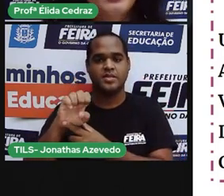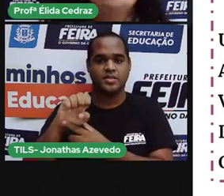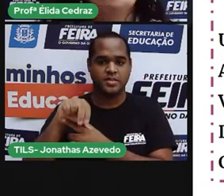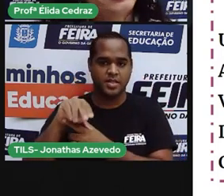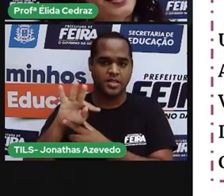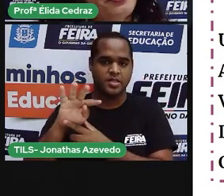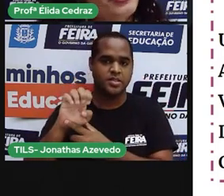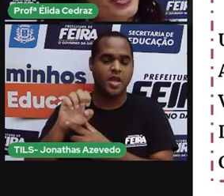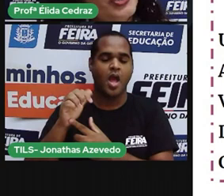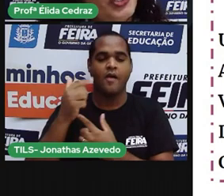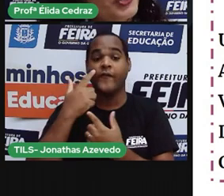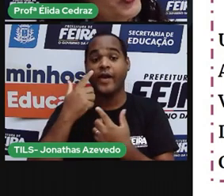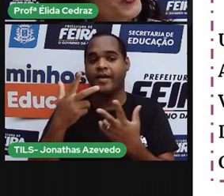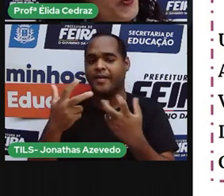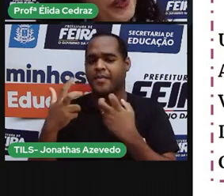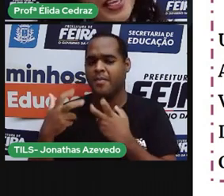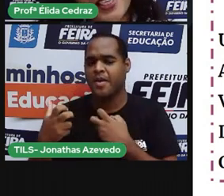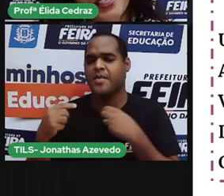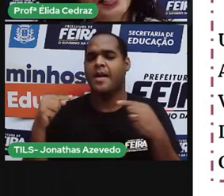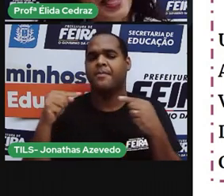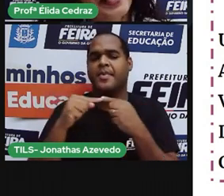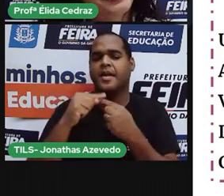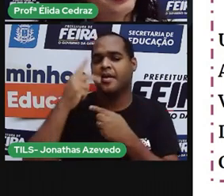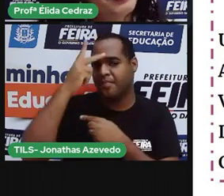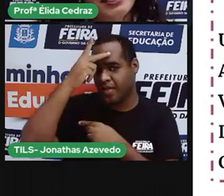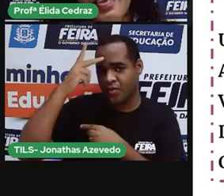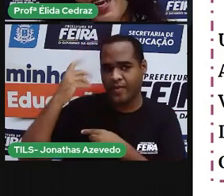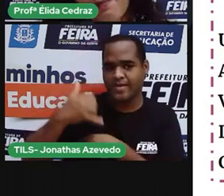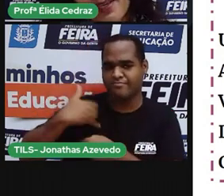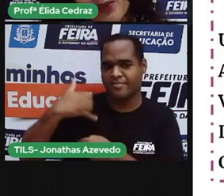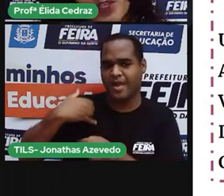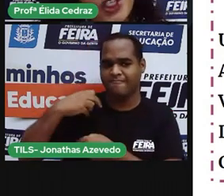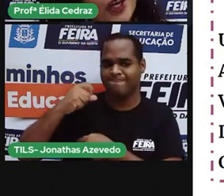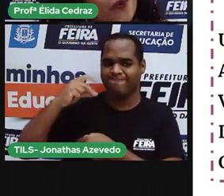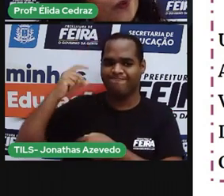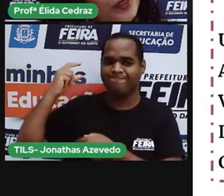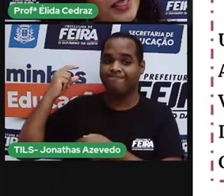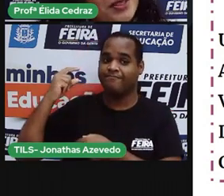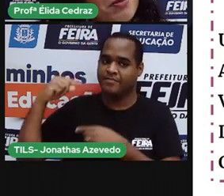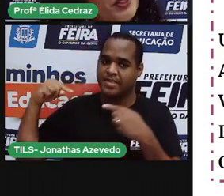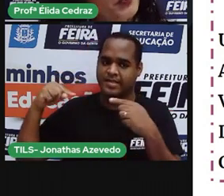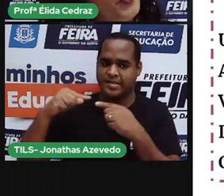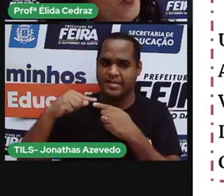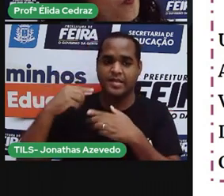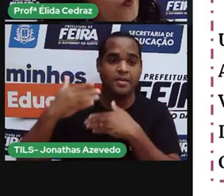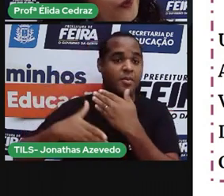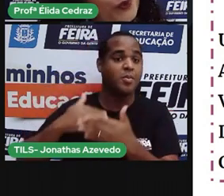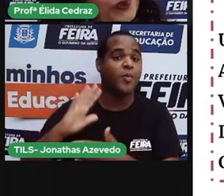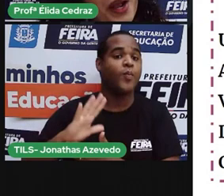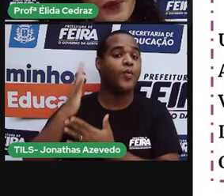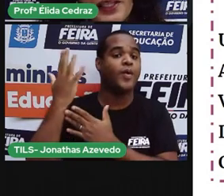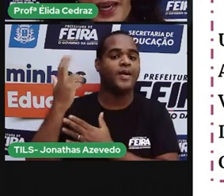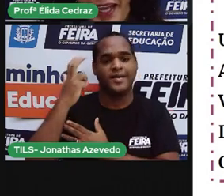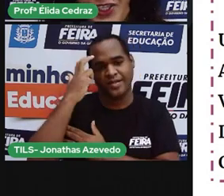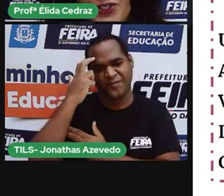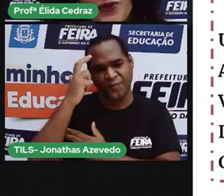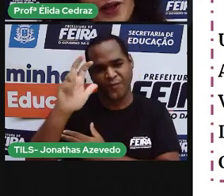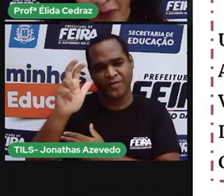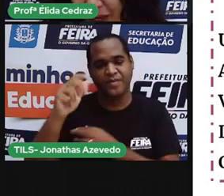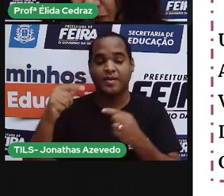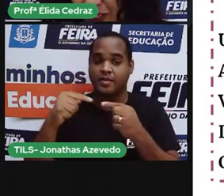que tem gente de todas as idades celebrando este acontecimento cultural e